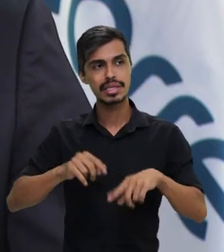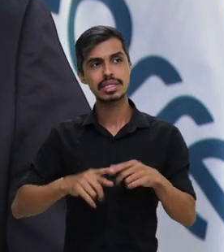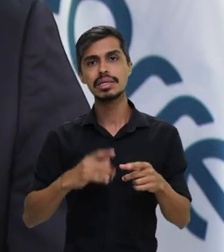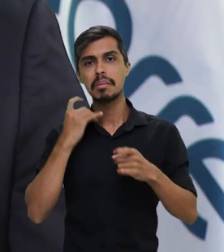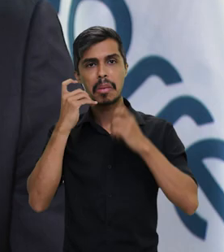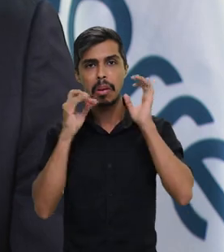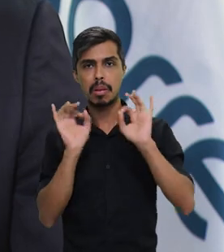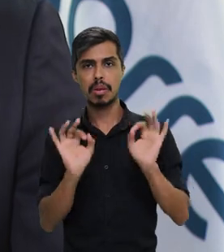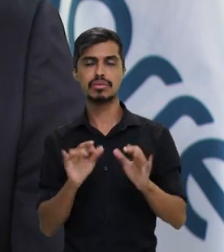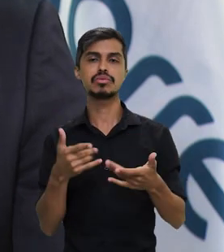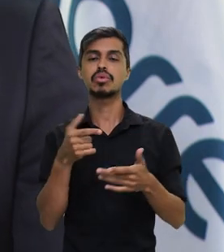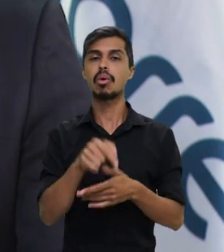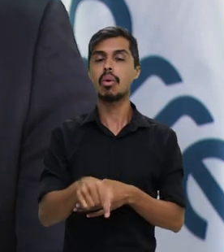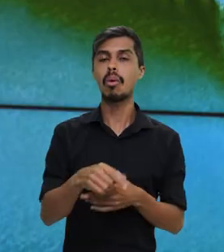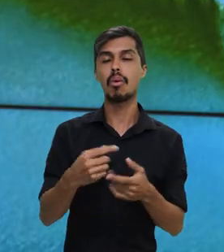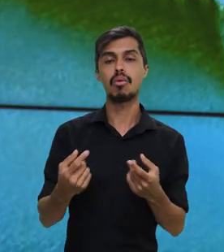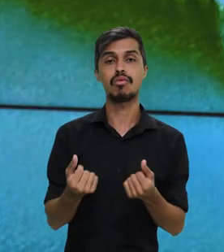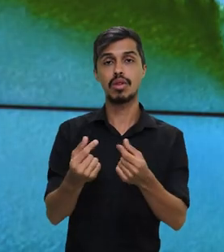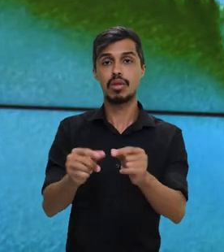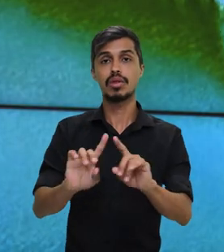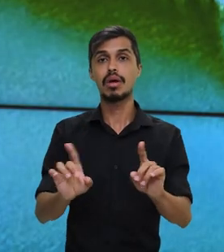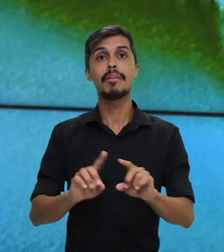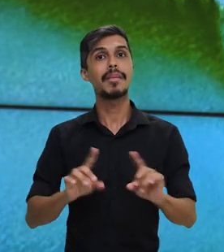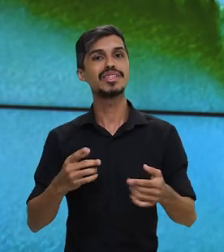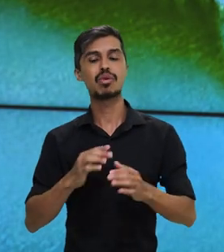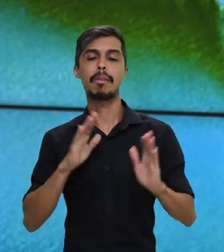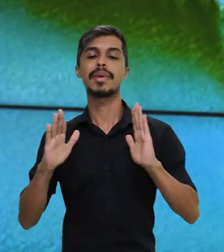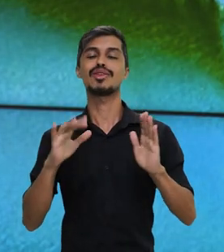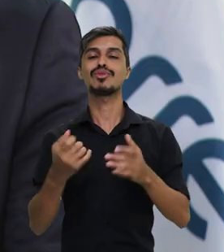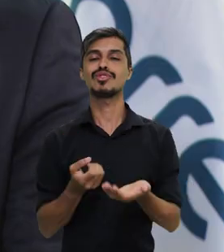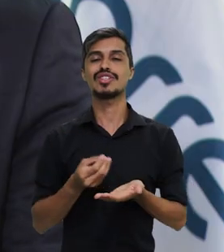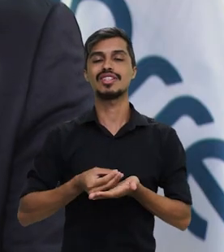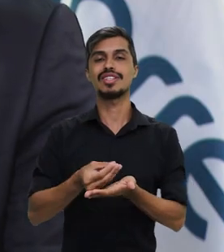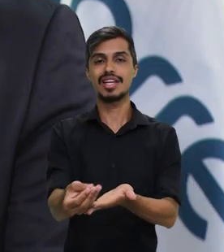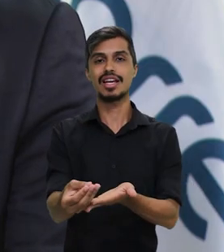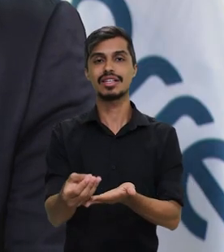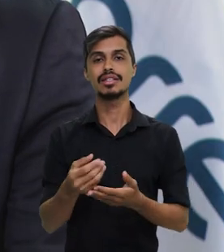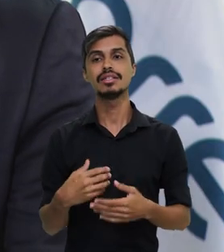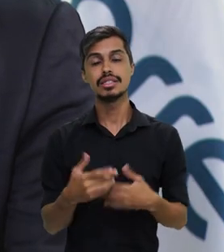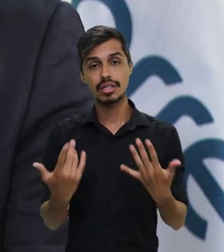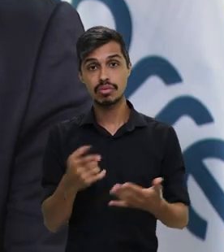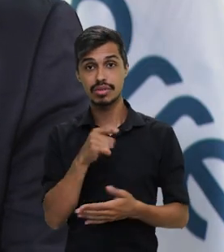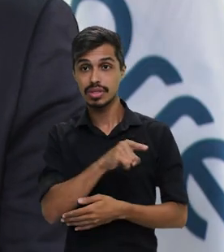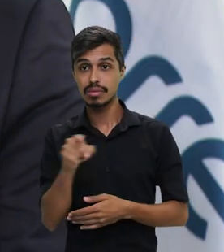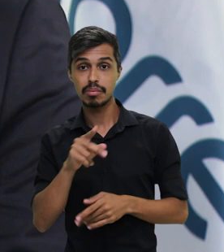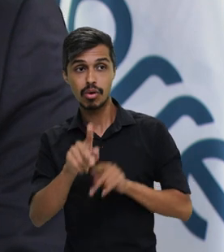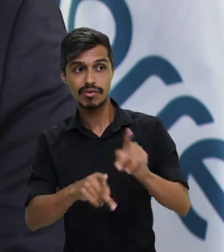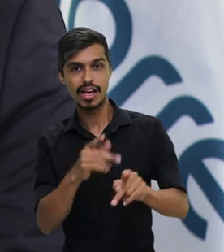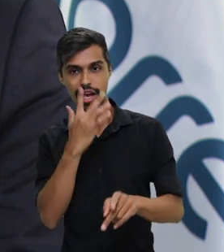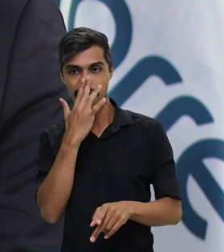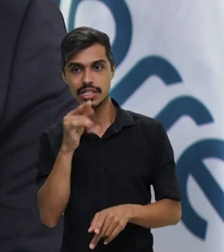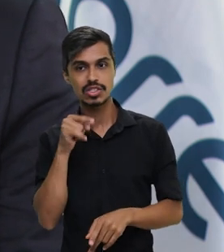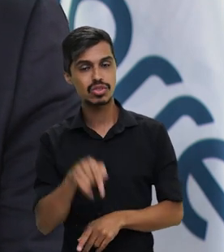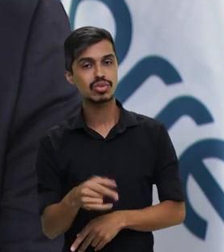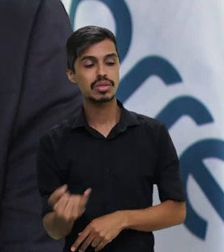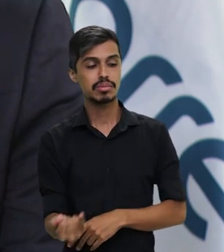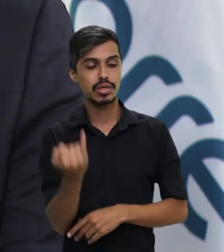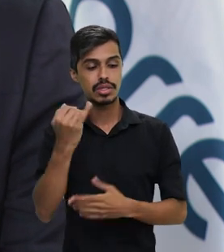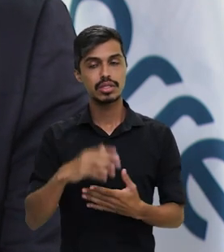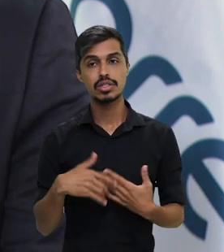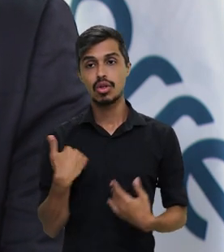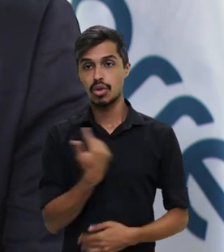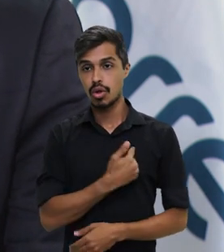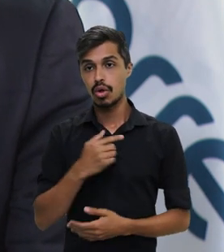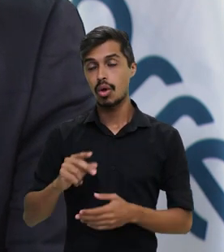preocupado só com o preço, mas o prazo de entrega. Então, isso é muito importante para a população. Então, o nosso objetivo, com esses